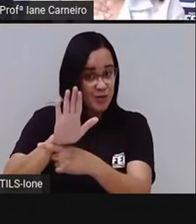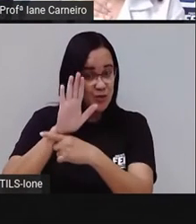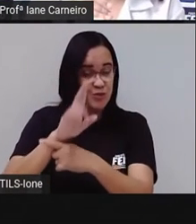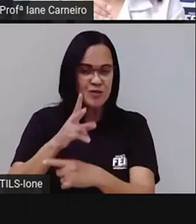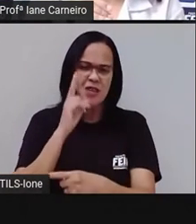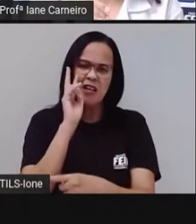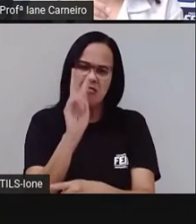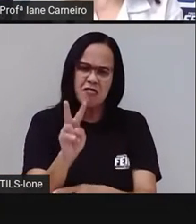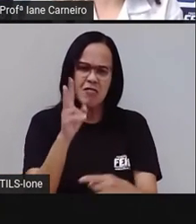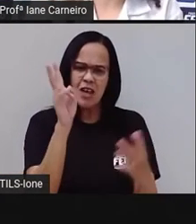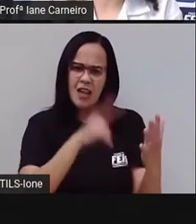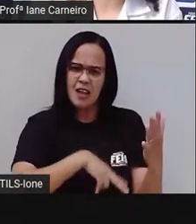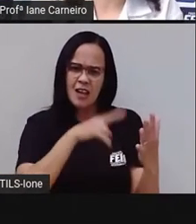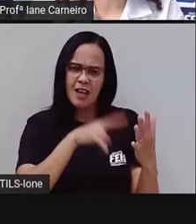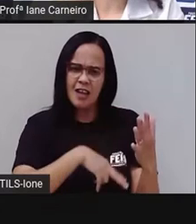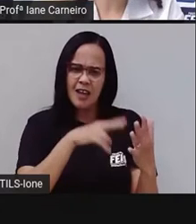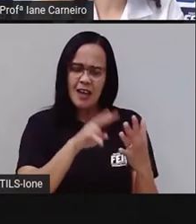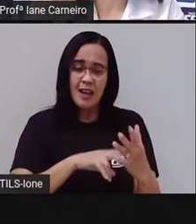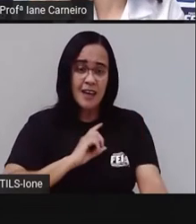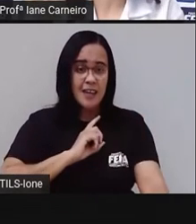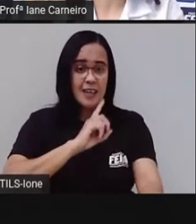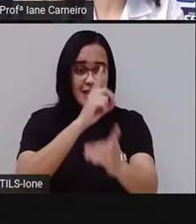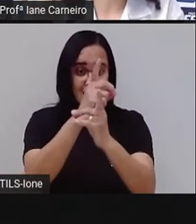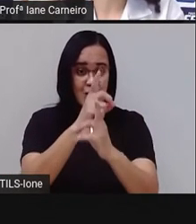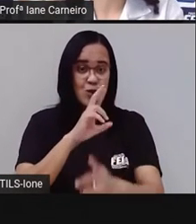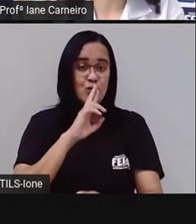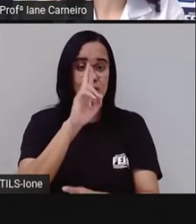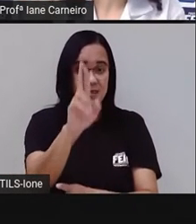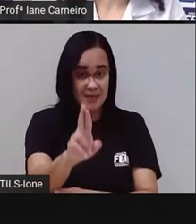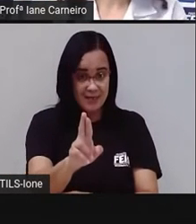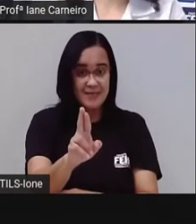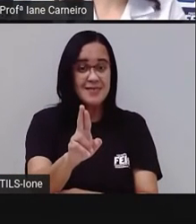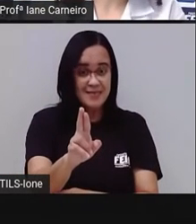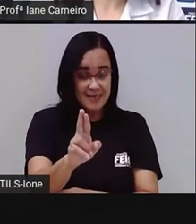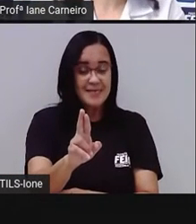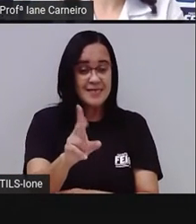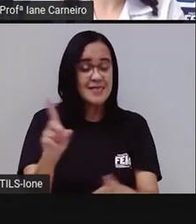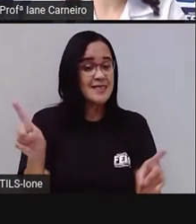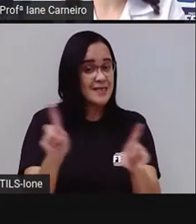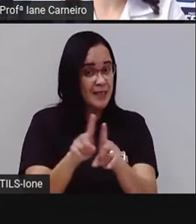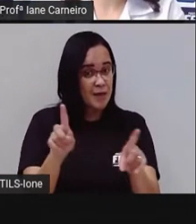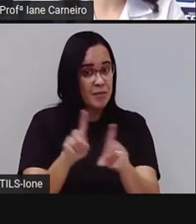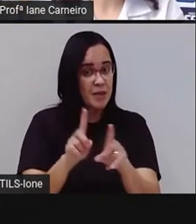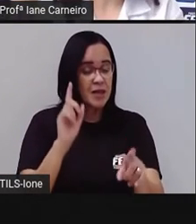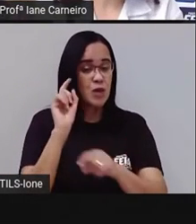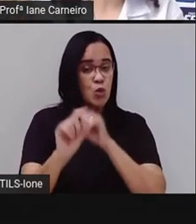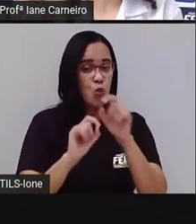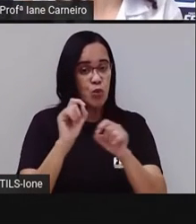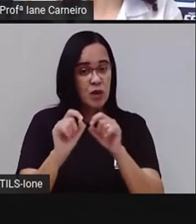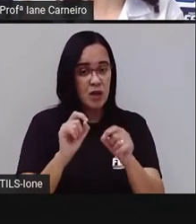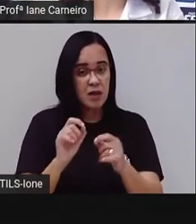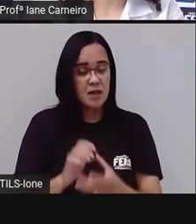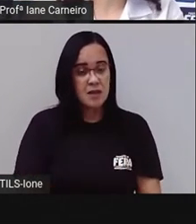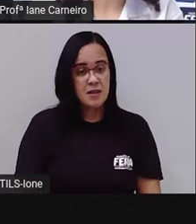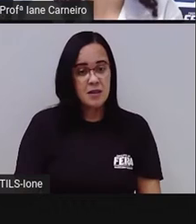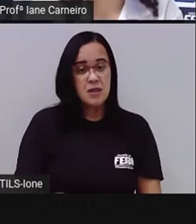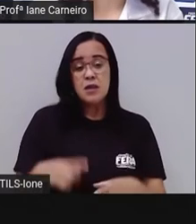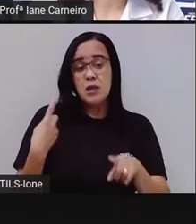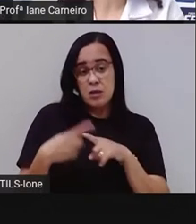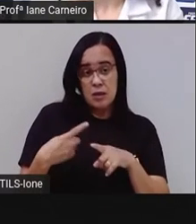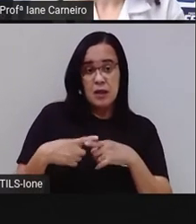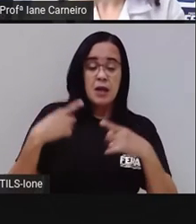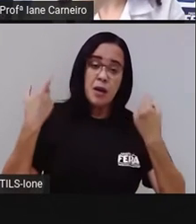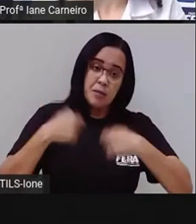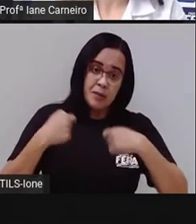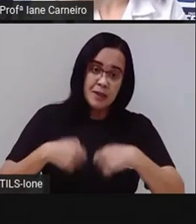que vai adivinhar as suas adivinhações, vai ajudar elas a responder, porque a gente tem que fazer um adivinha que as pessoas consigam adivinhar,